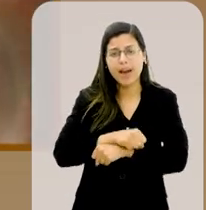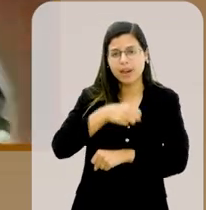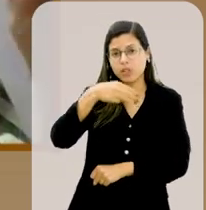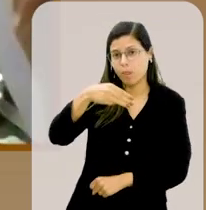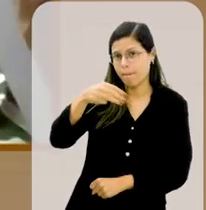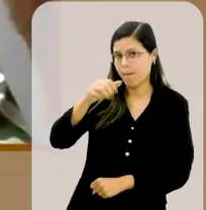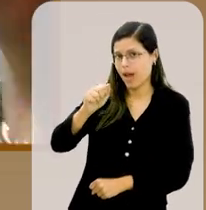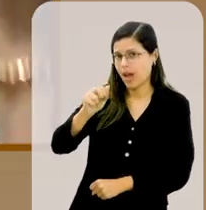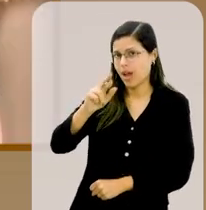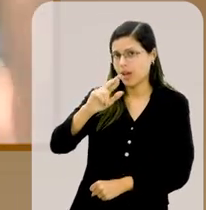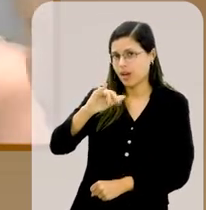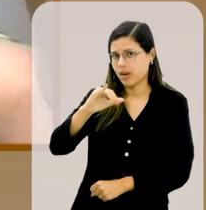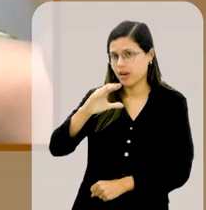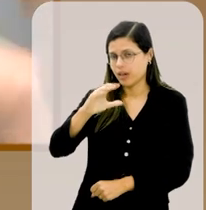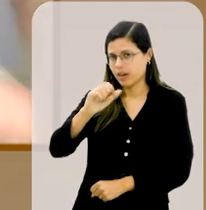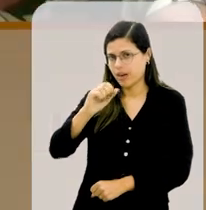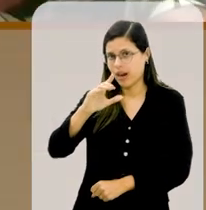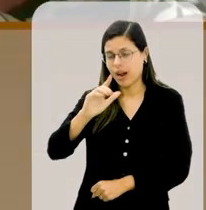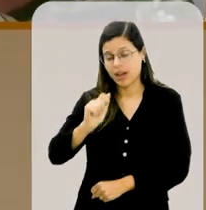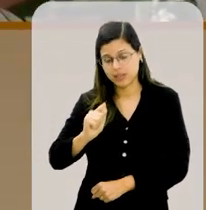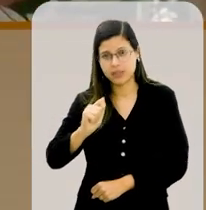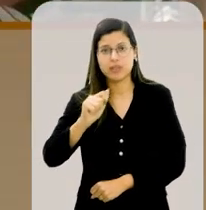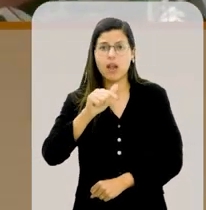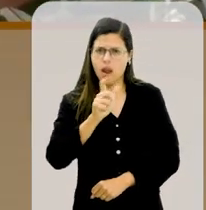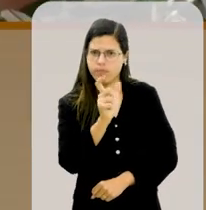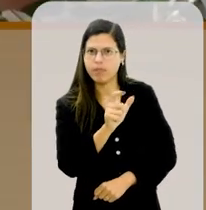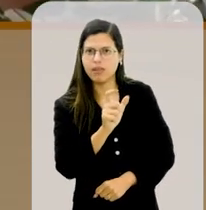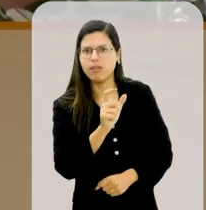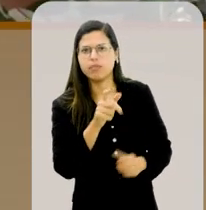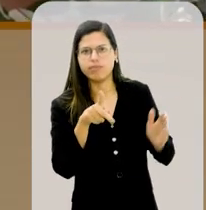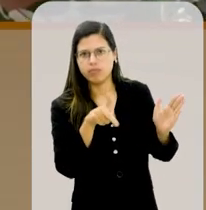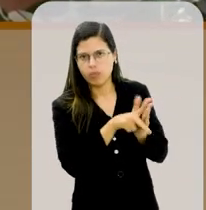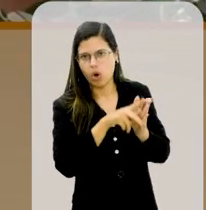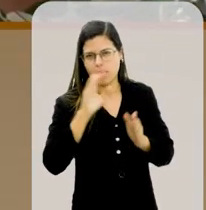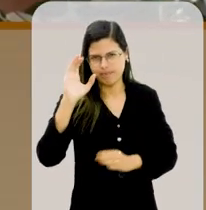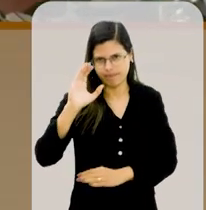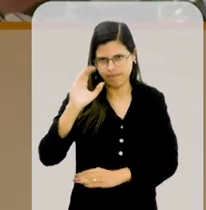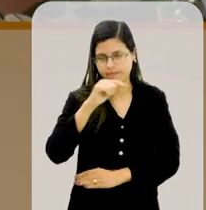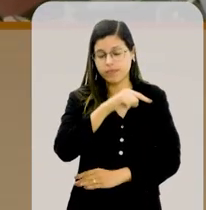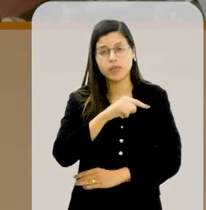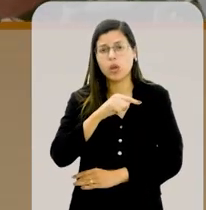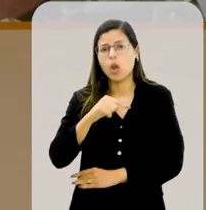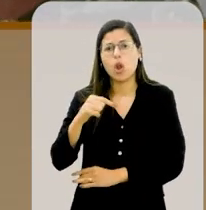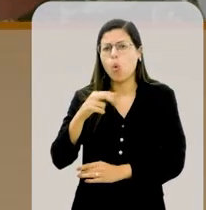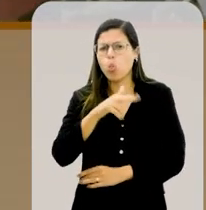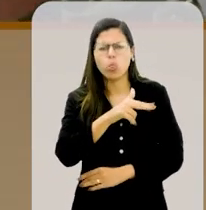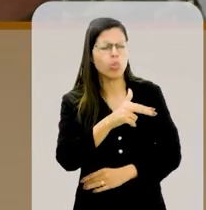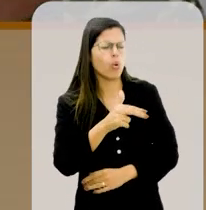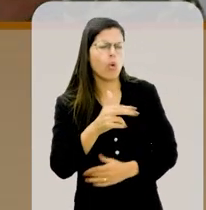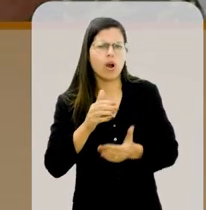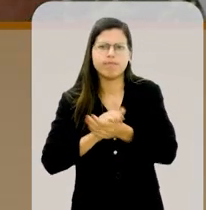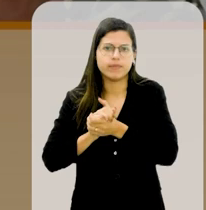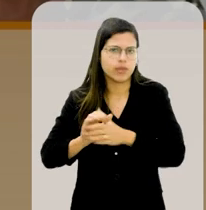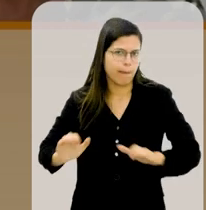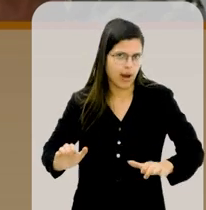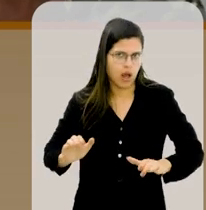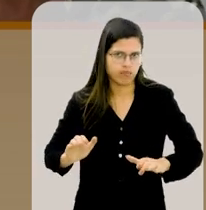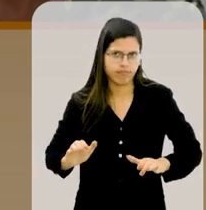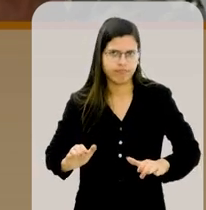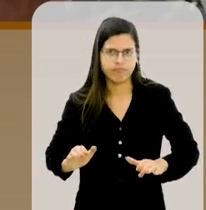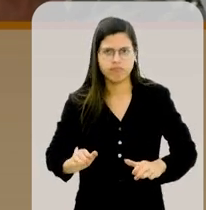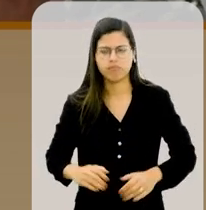maricada. Esse é um termo lá da terra dele. Deixe de maricada que eu nunca vou me separar de você.